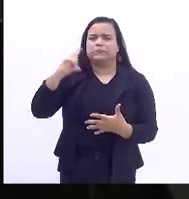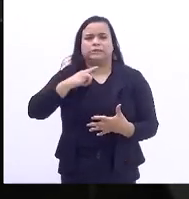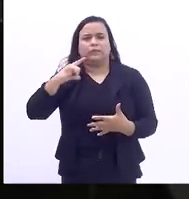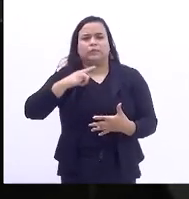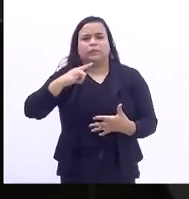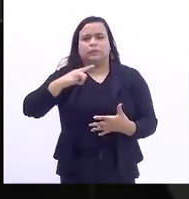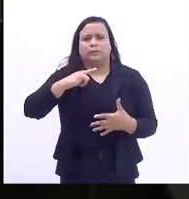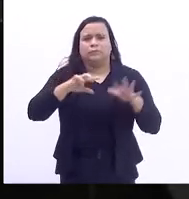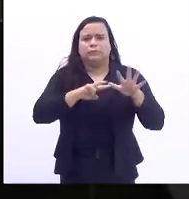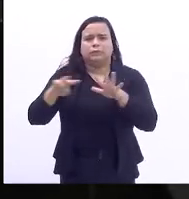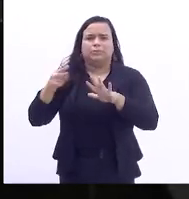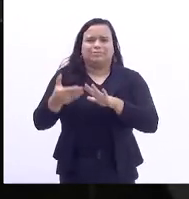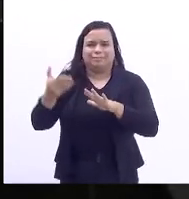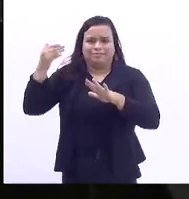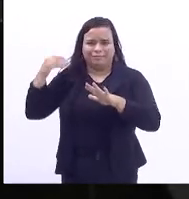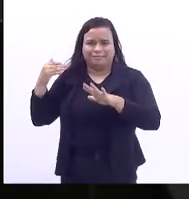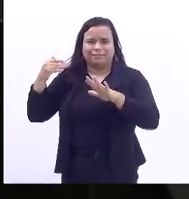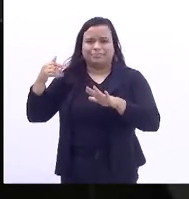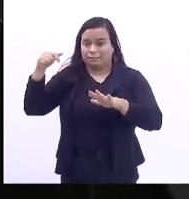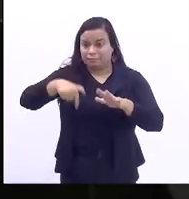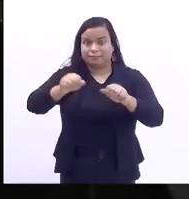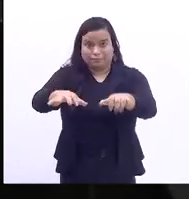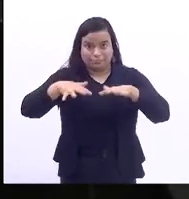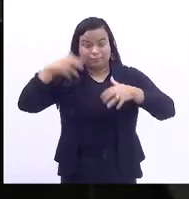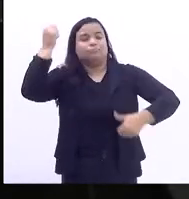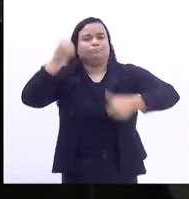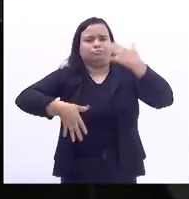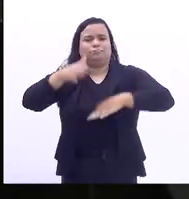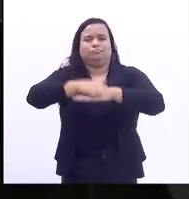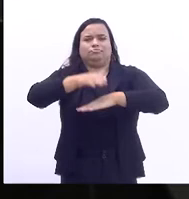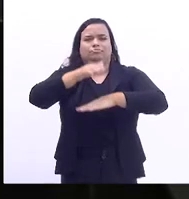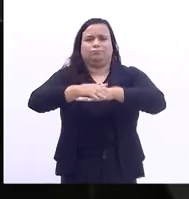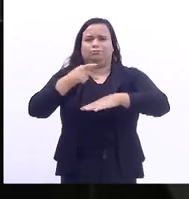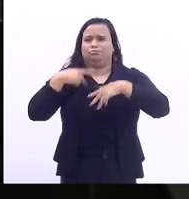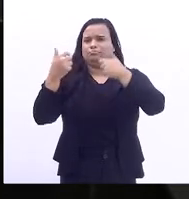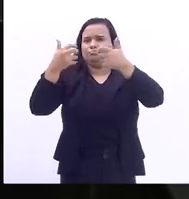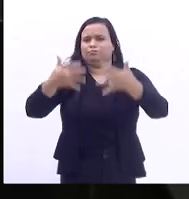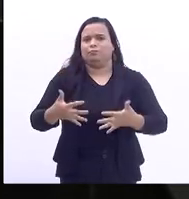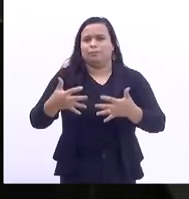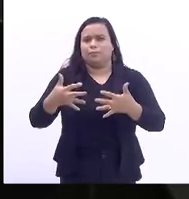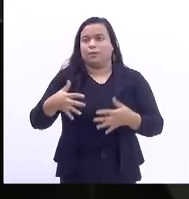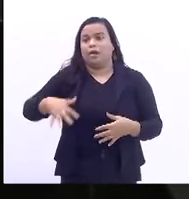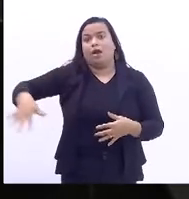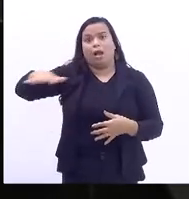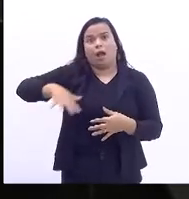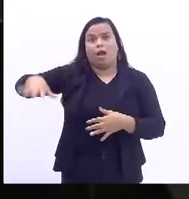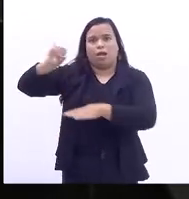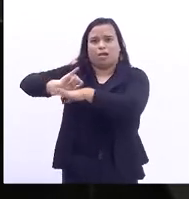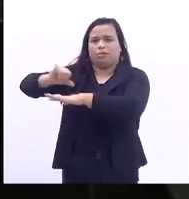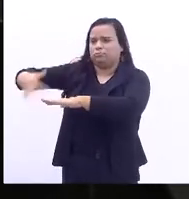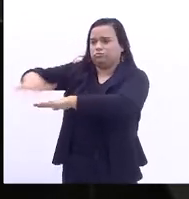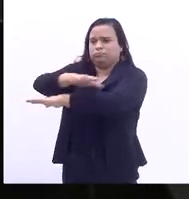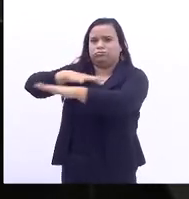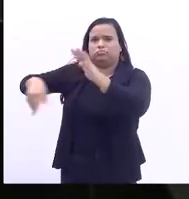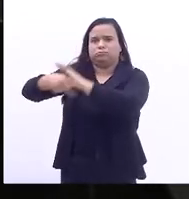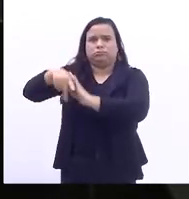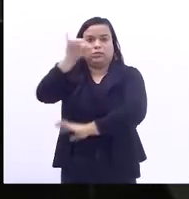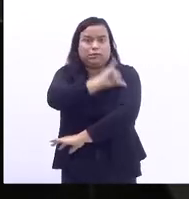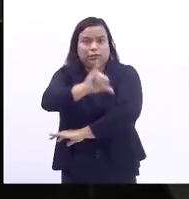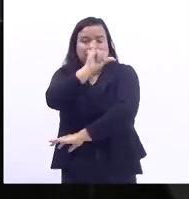na semana passada aqui em plenário, que na região metropolitana do estado do Rio de Janeiro,